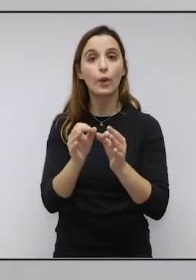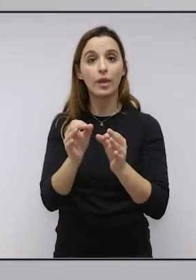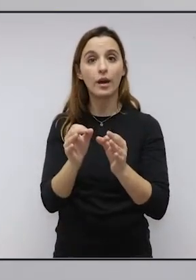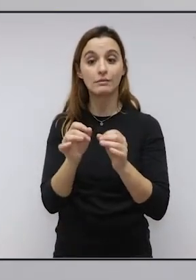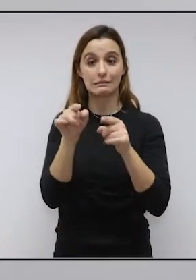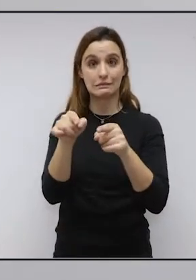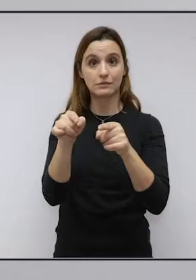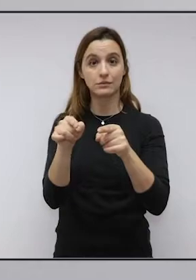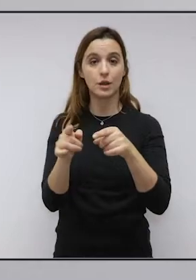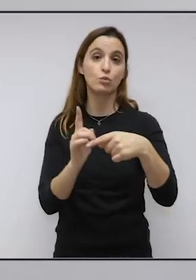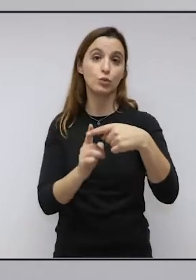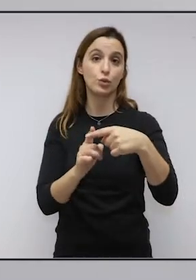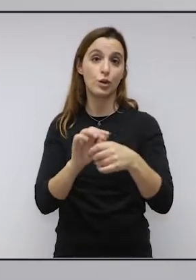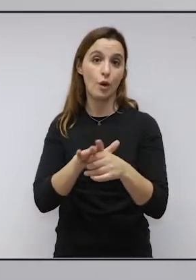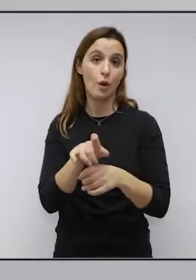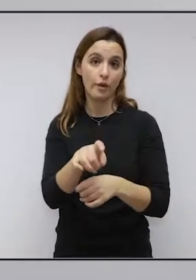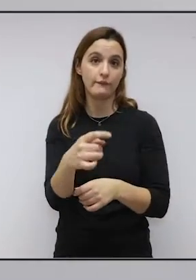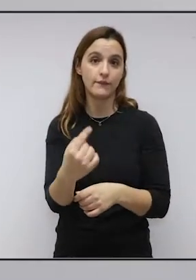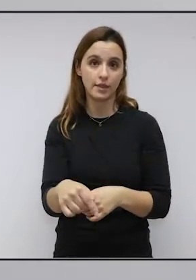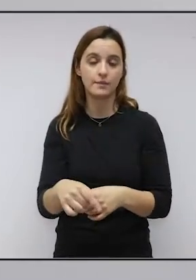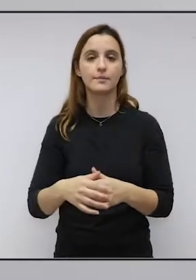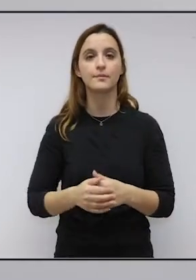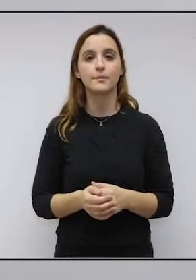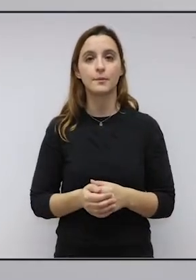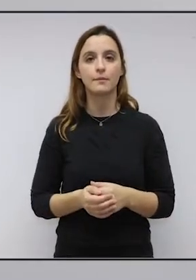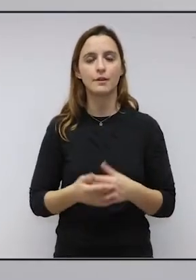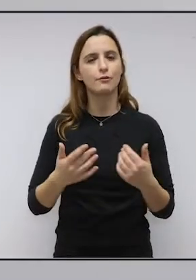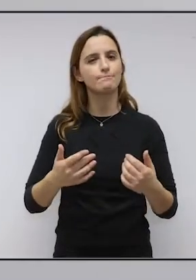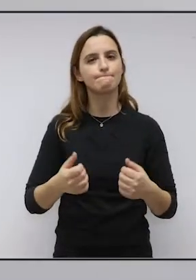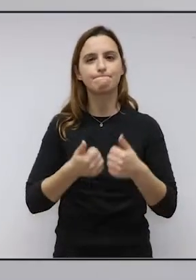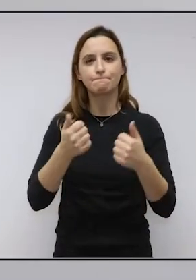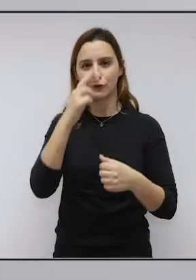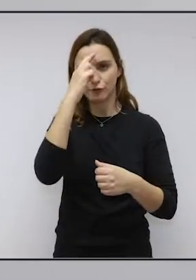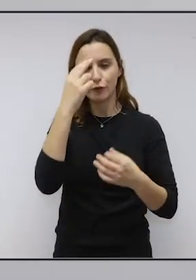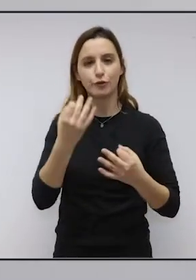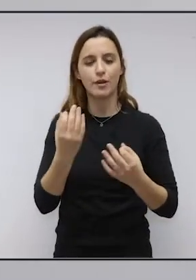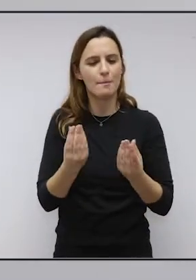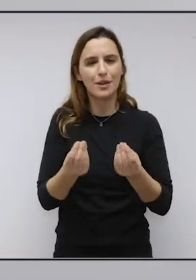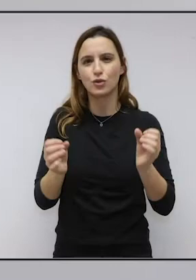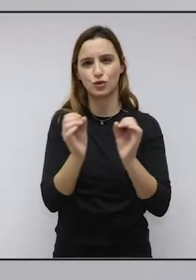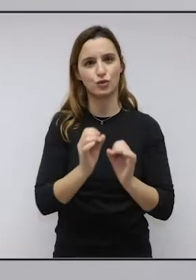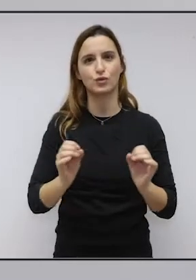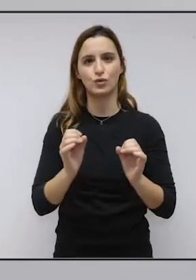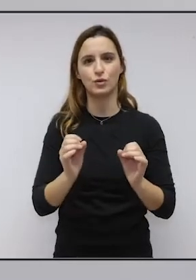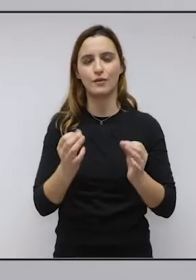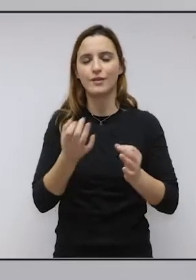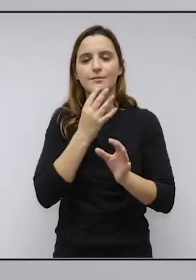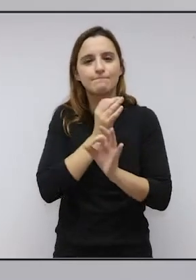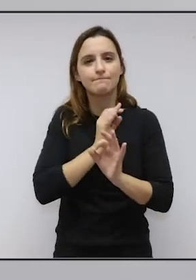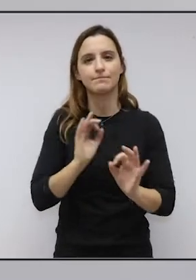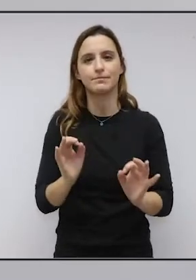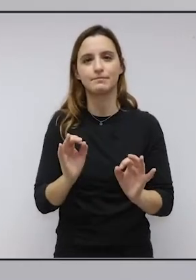que estavam positivas com o Covid. Deram o melhor de si, não tiveram medo, foram absolutamente